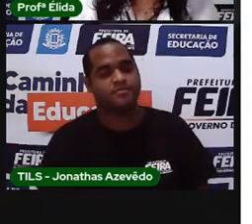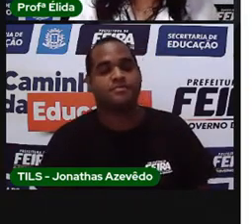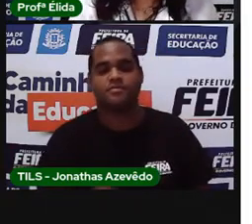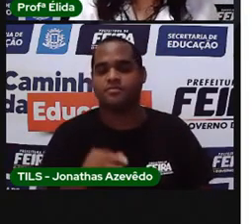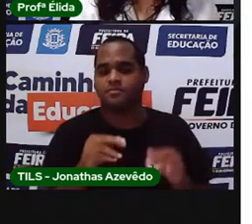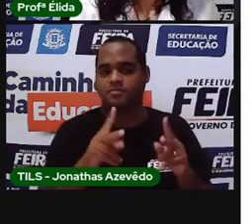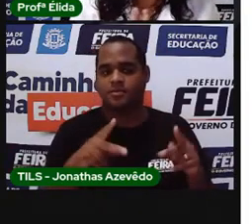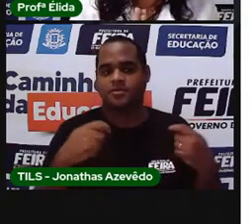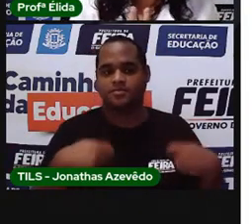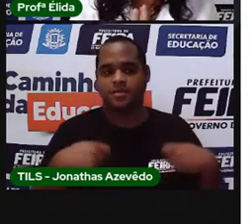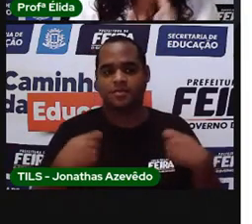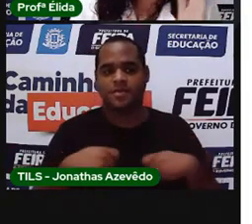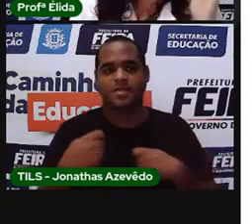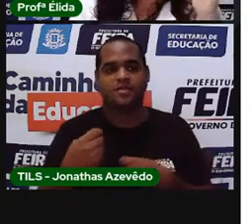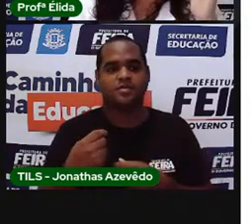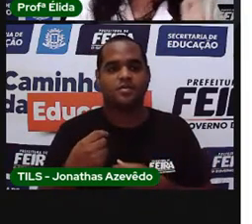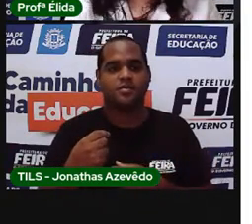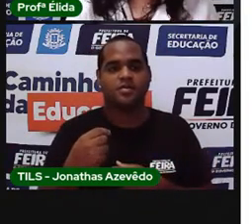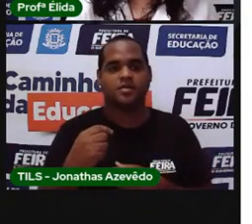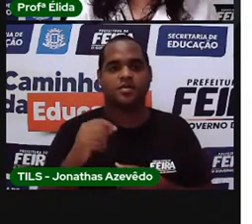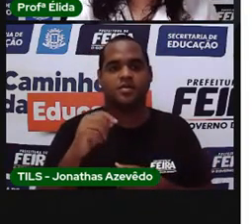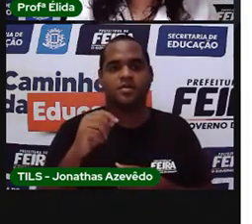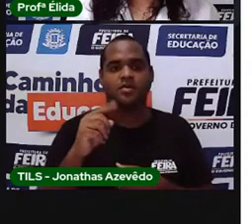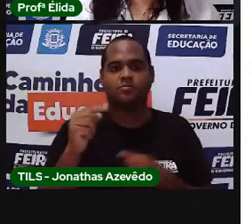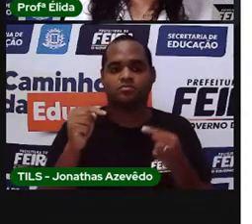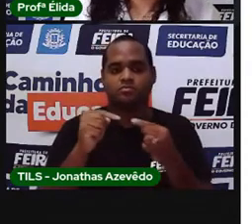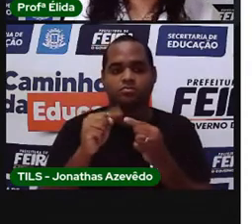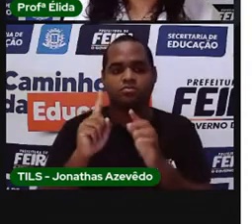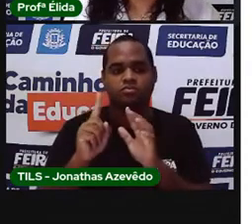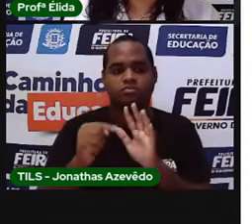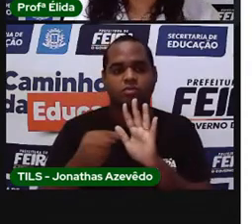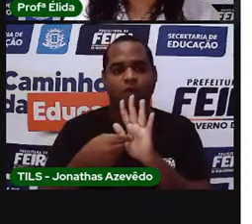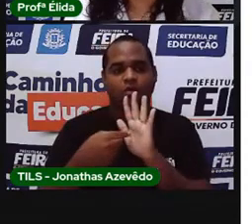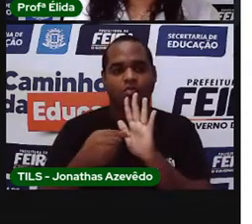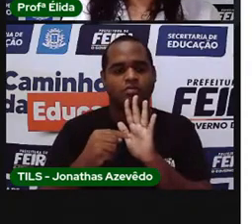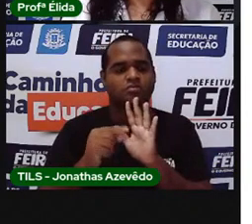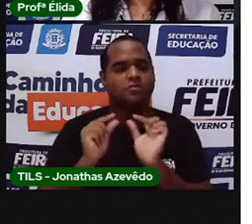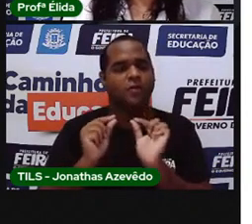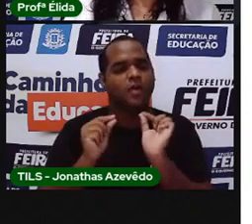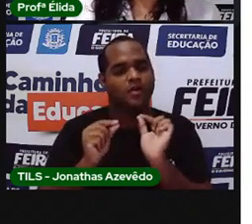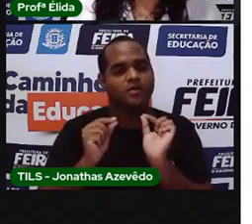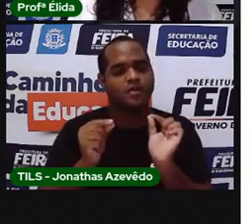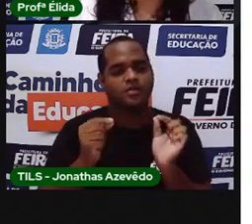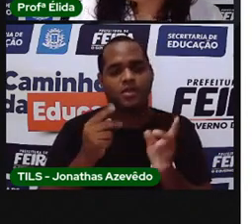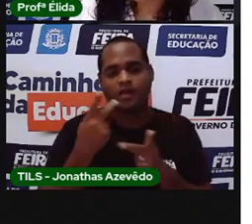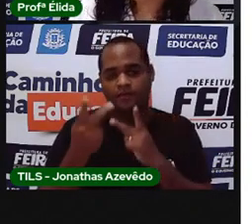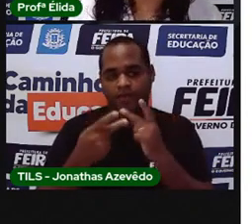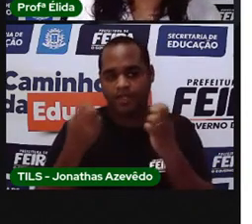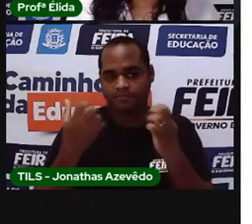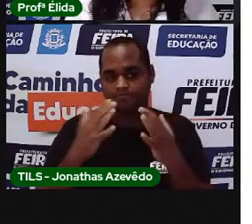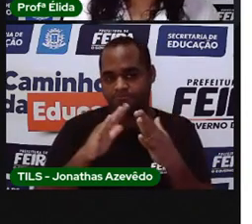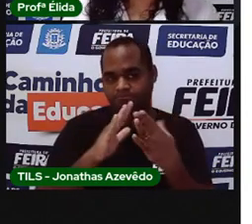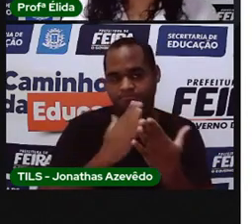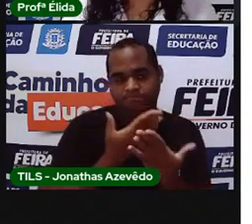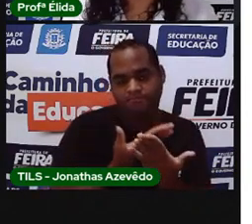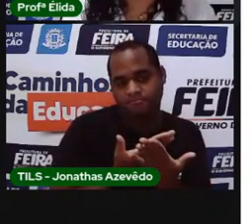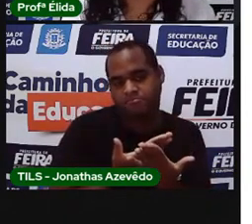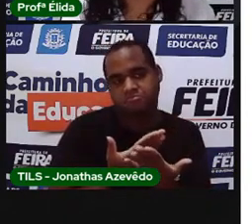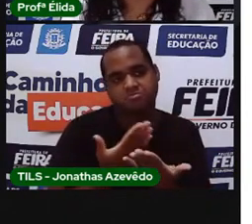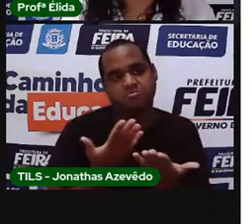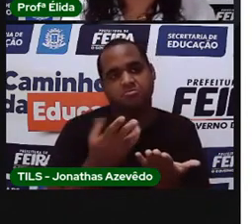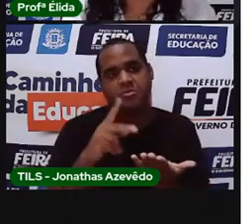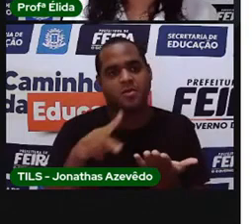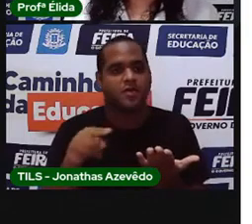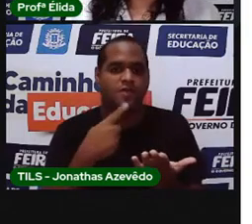sempre tem que ter um ponto de referência. Quando eu falei sobre a escola, quando a